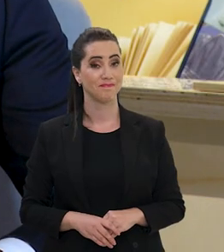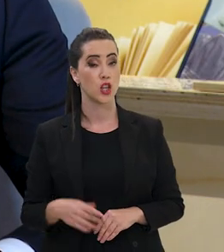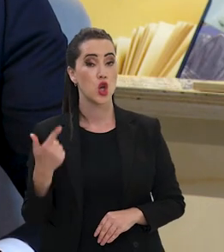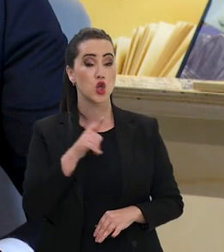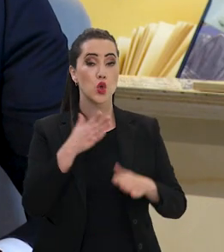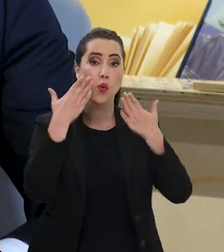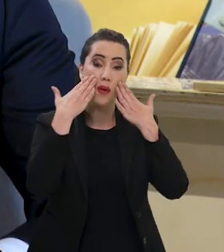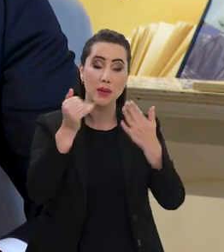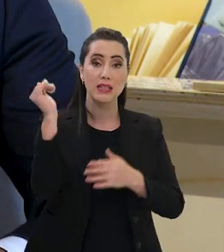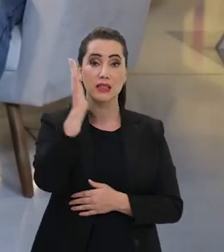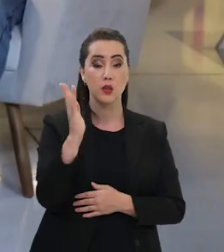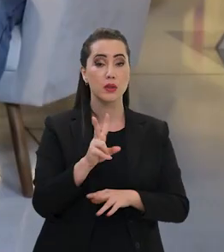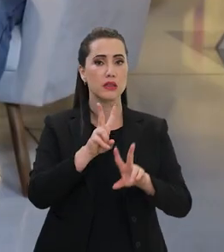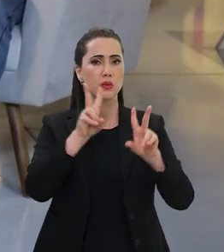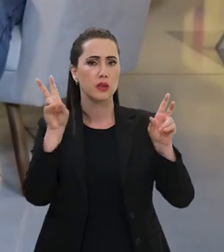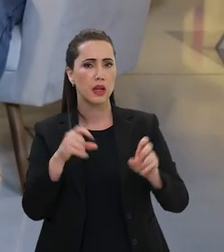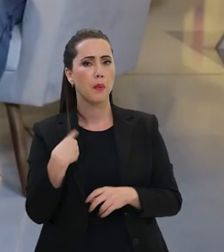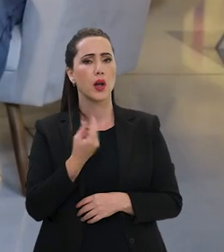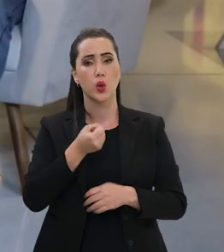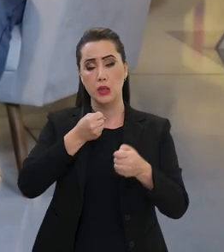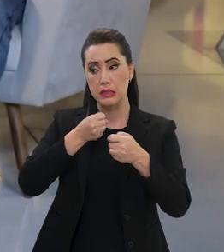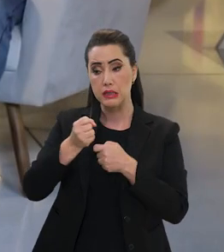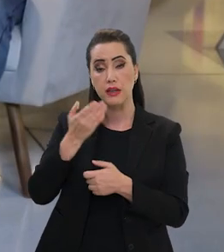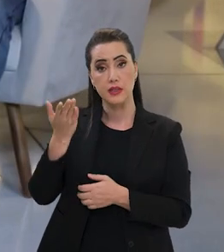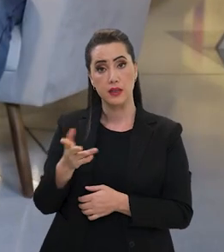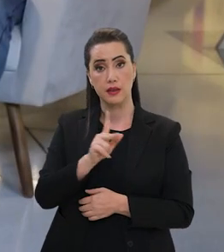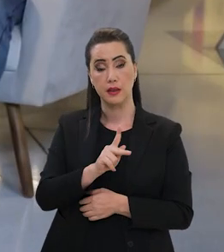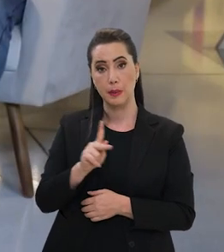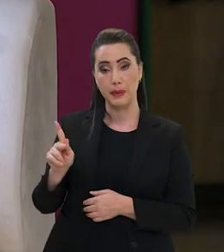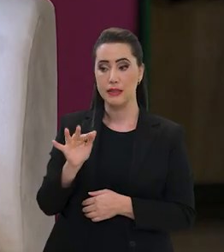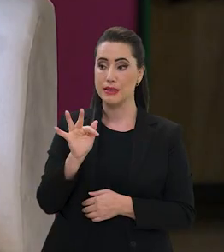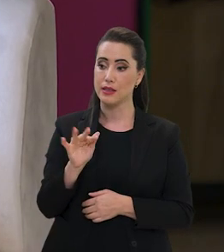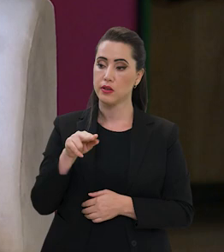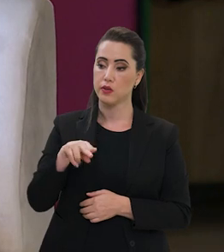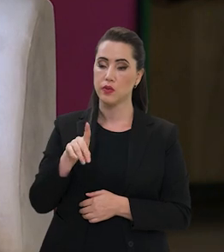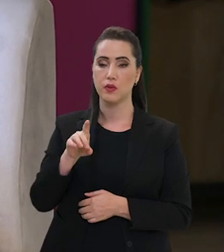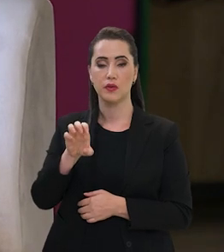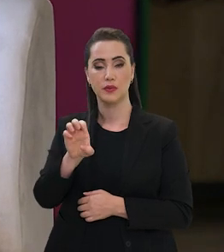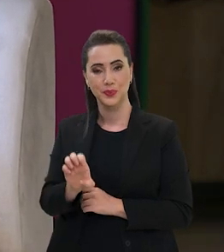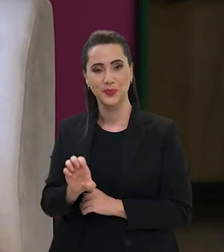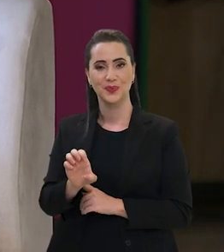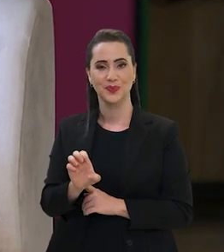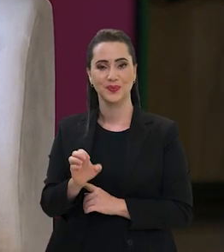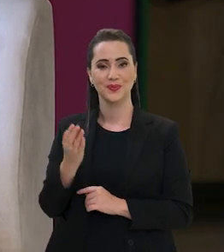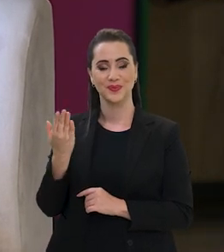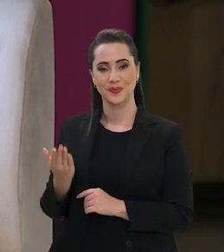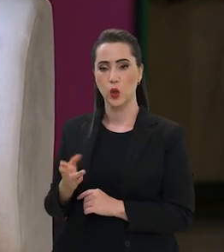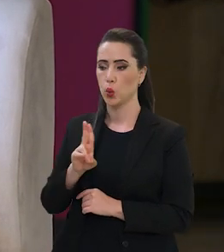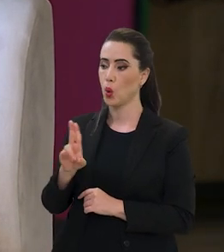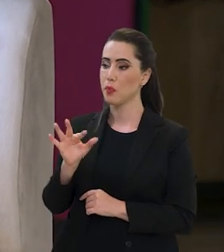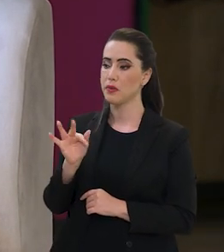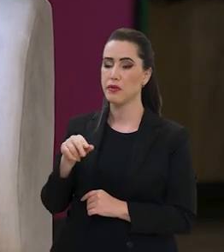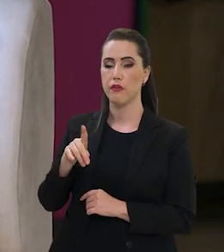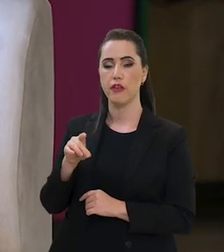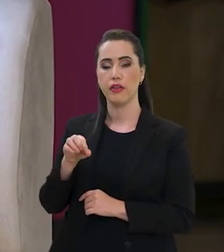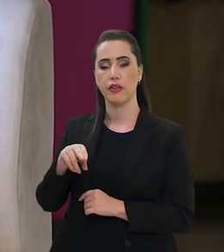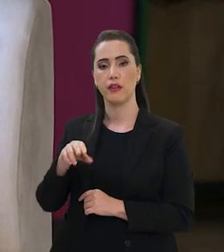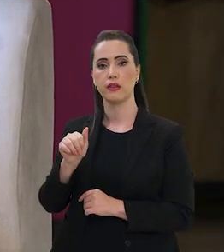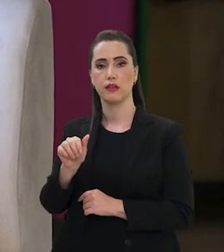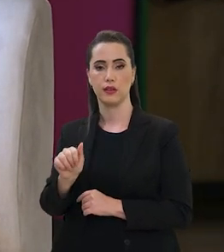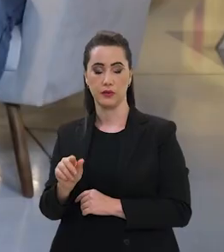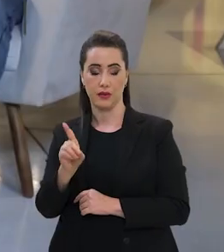Voltamos com o Brasil em Pauta. nossa entrevistada é a presidente do Fundo Nacional de Desenvolvimento da Educação, Fernanda